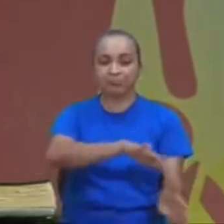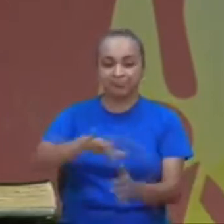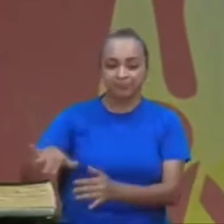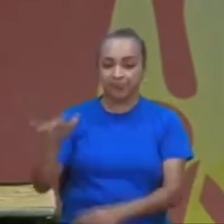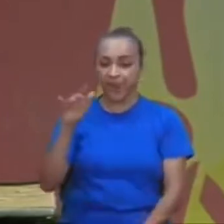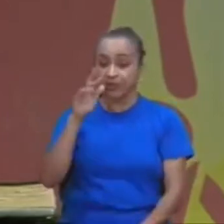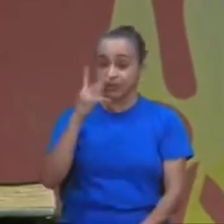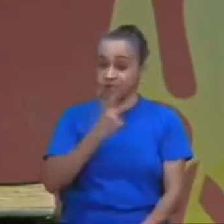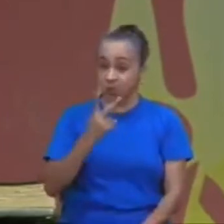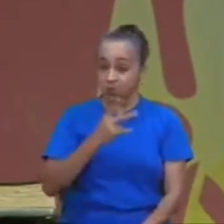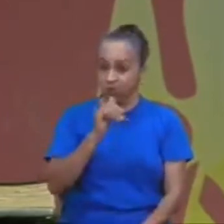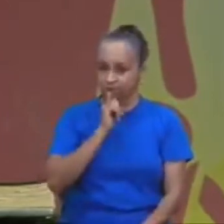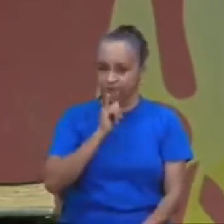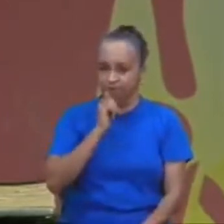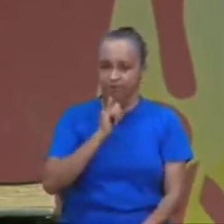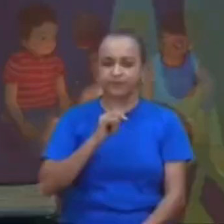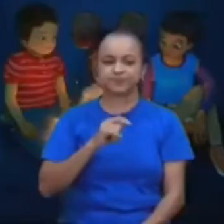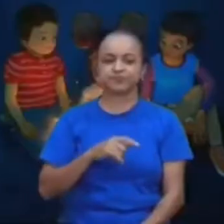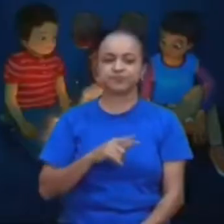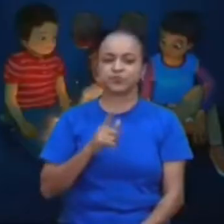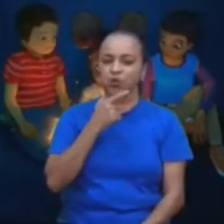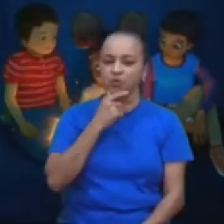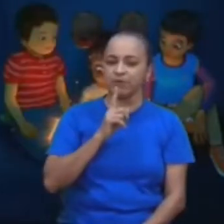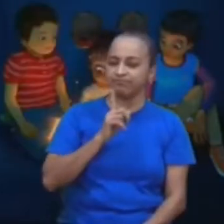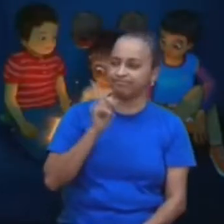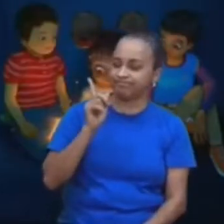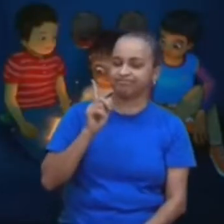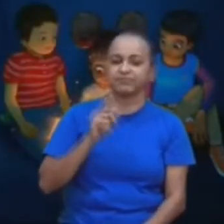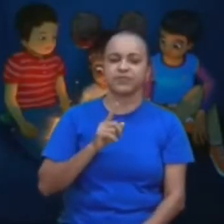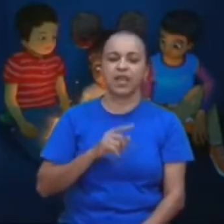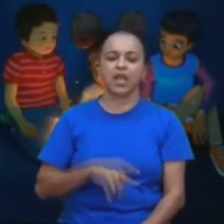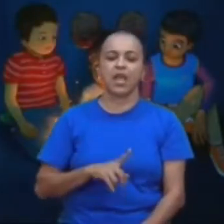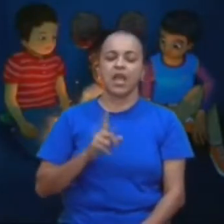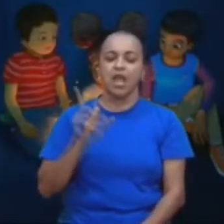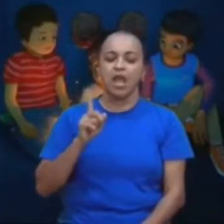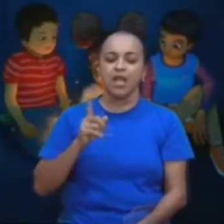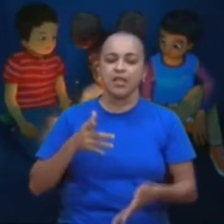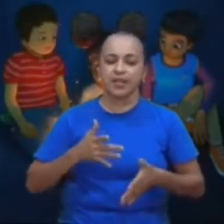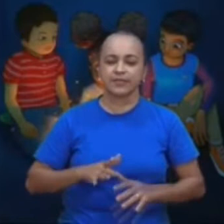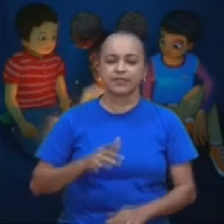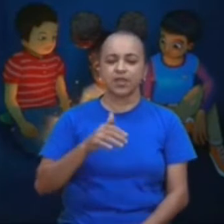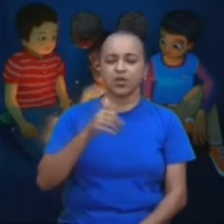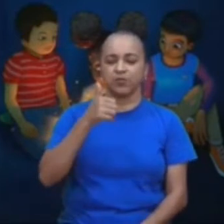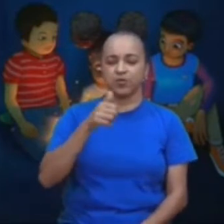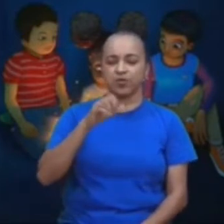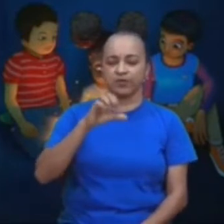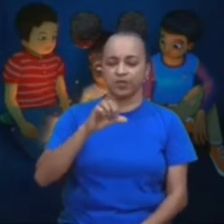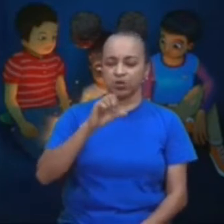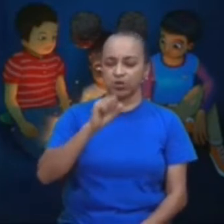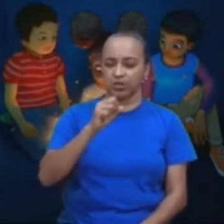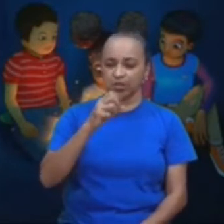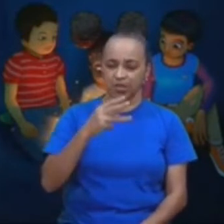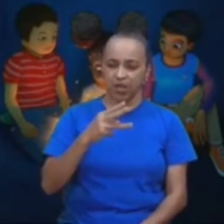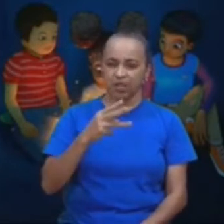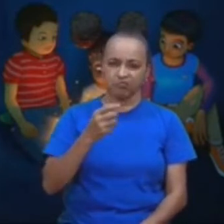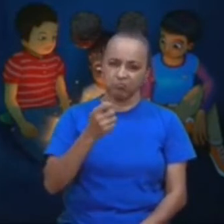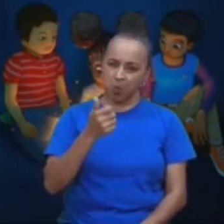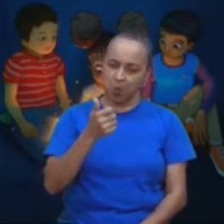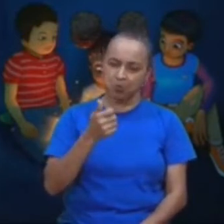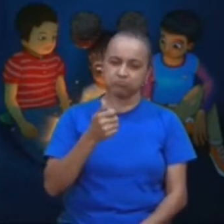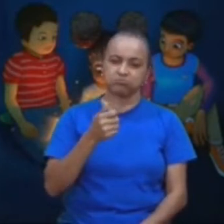Iqbal Masi. O Iqbal Masi, ele nasceu em 1983, não é muito tempo, né?